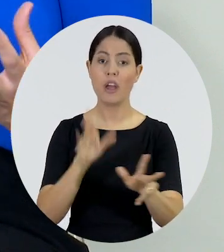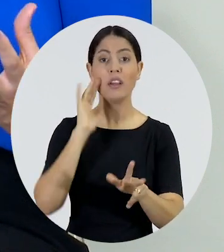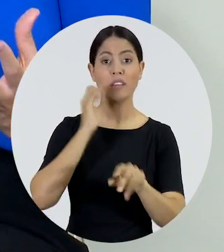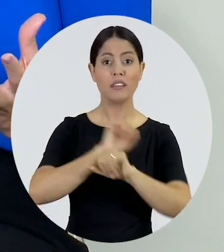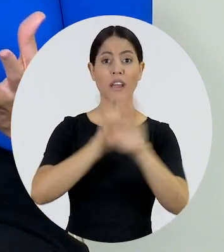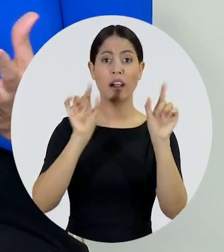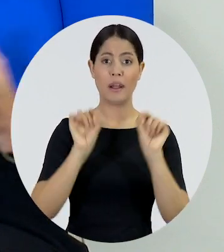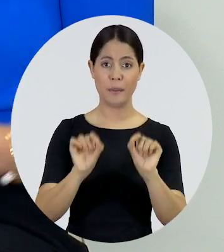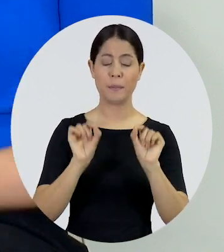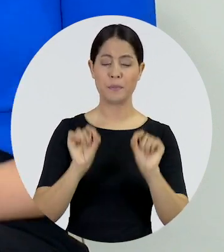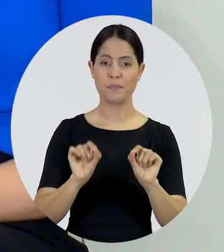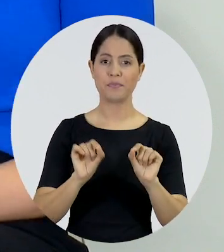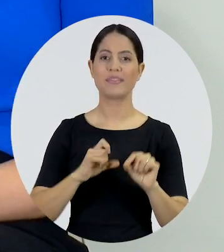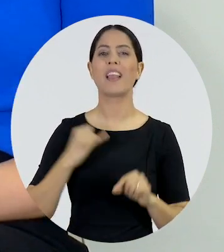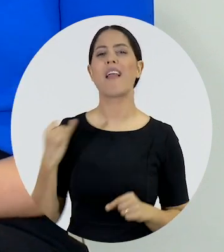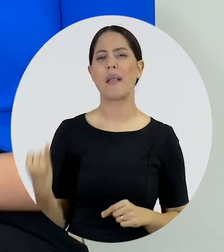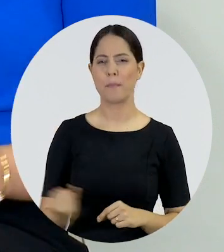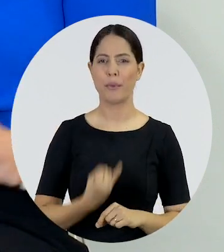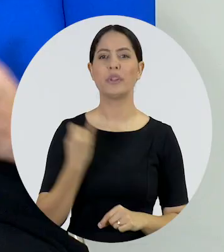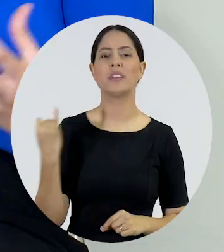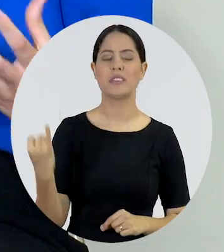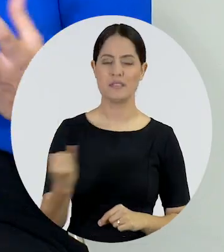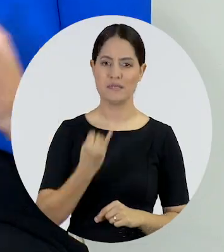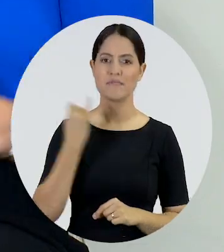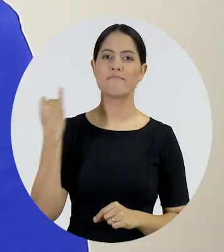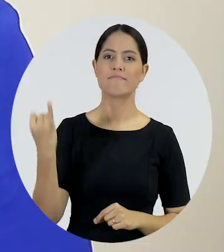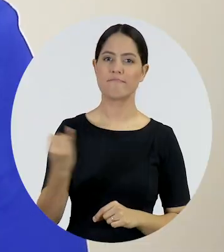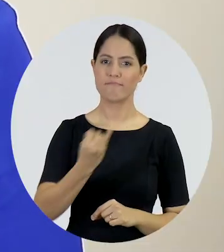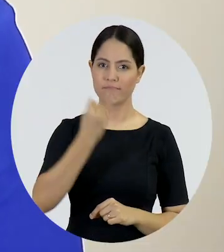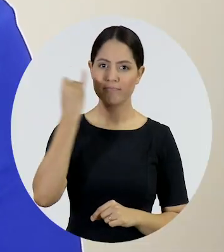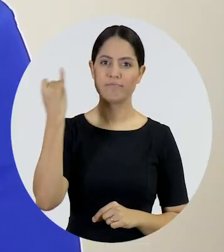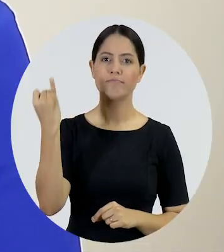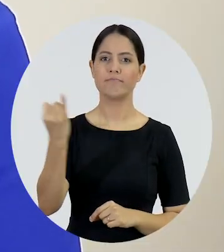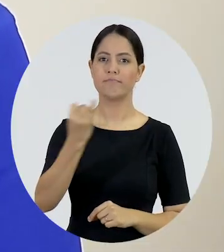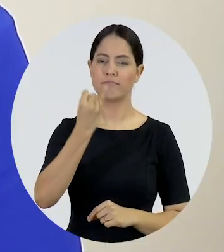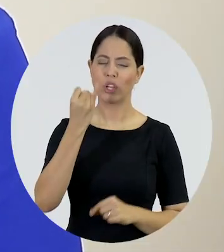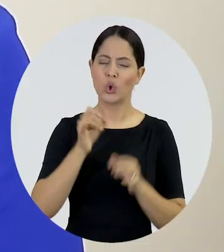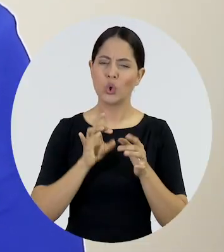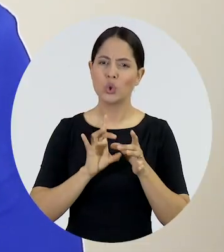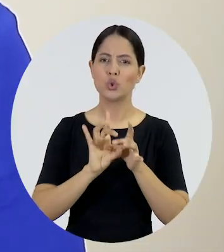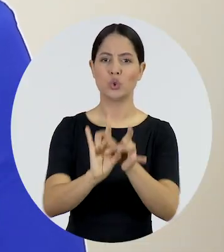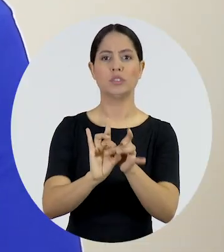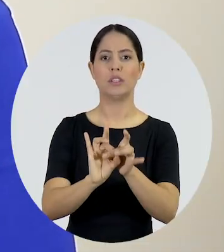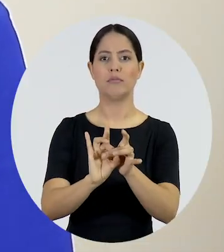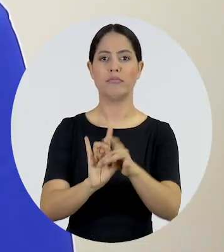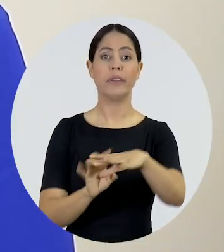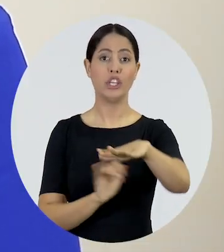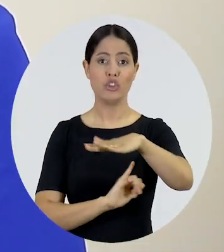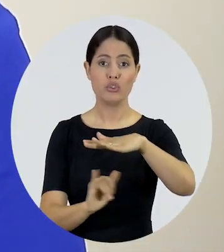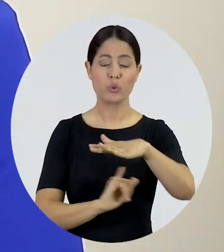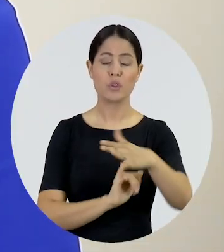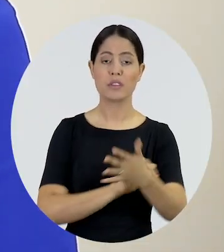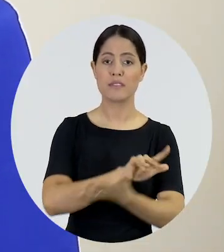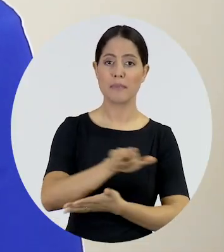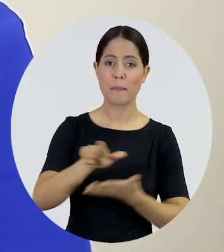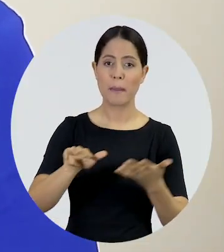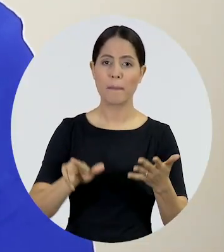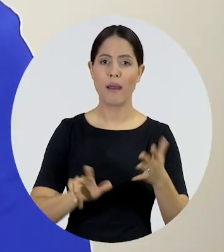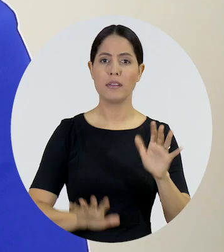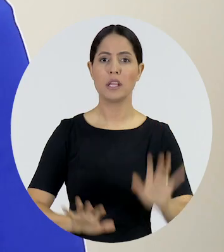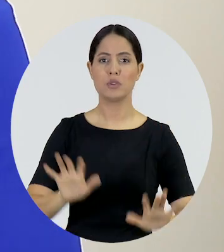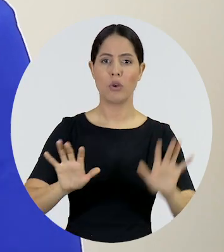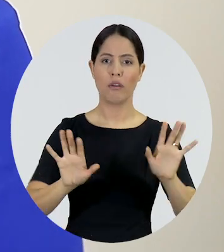entender que, na verdade, é importante uma grande rede, uma grande coalizão das instituições, das